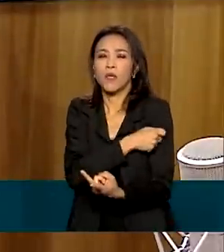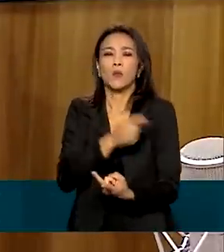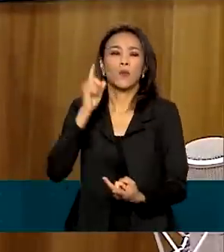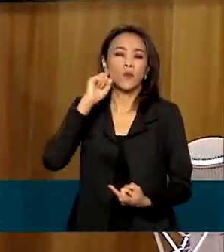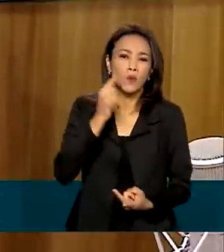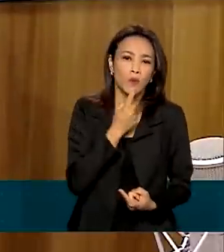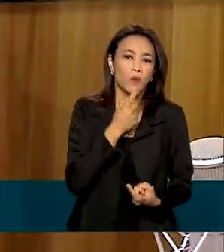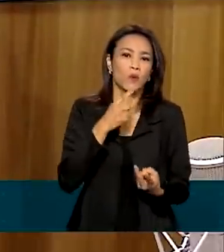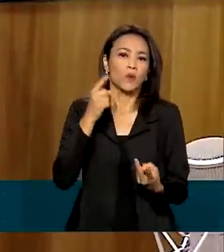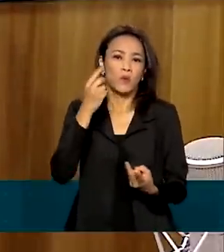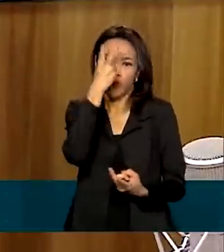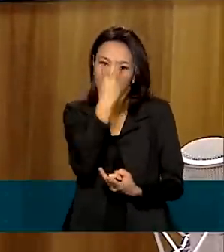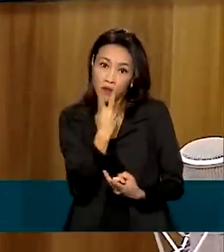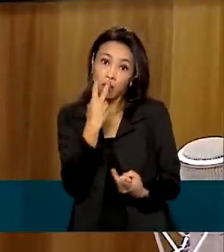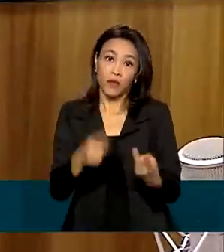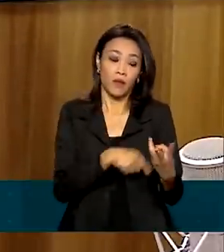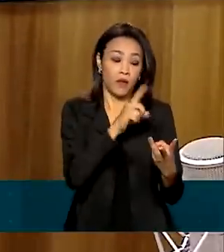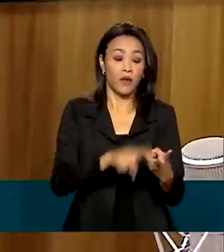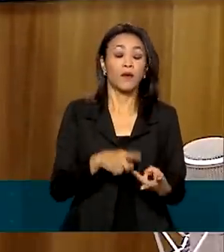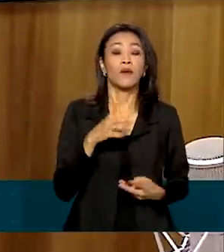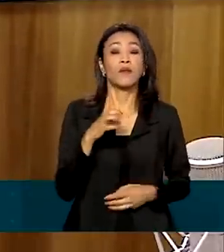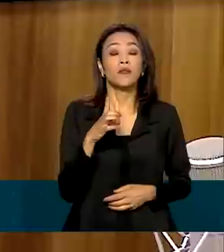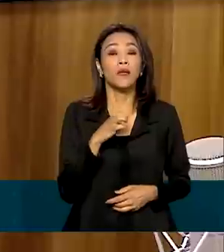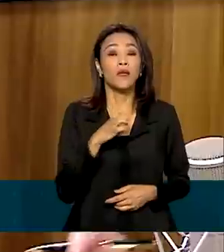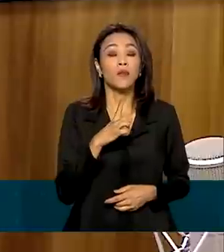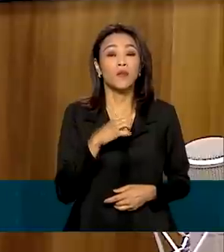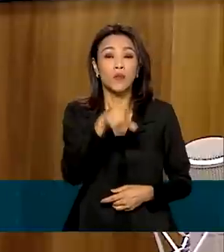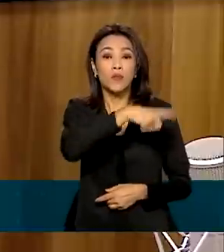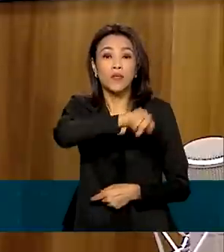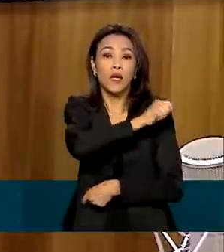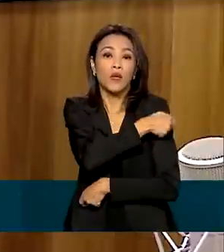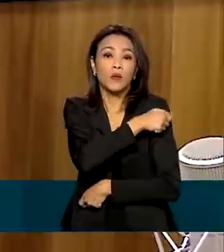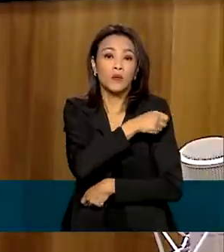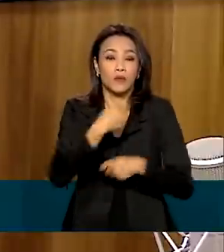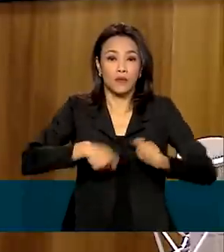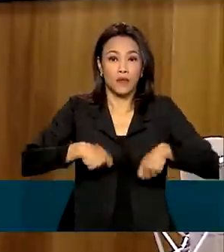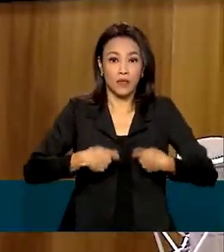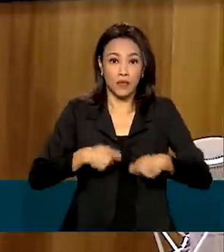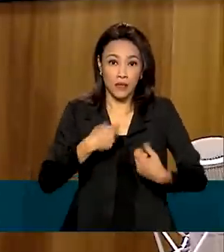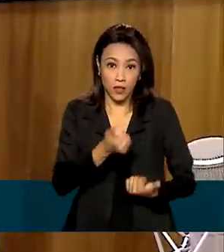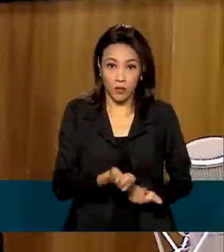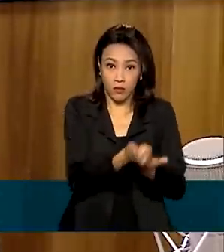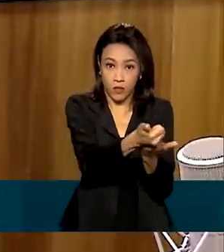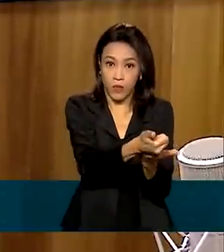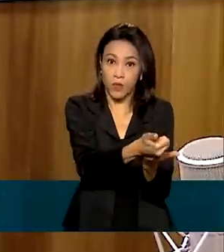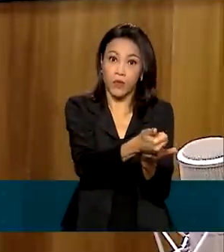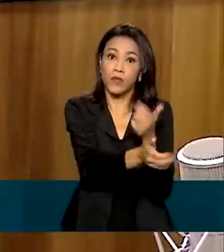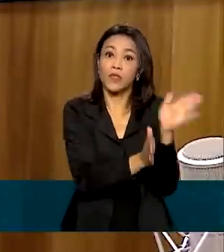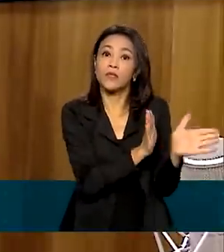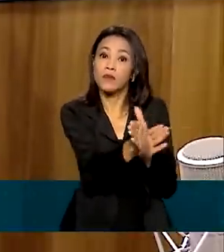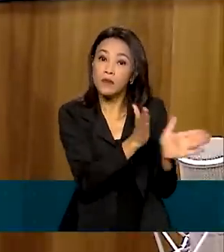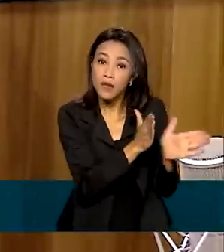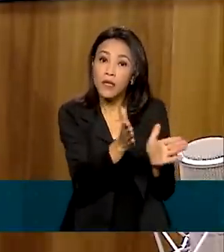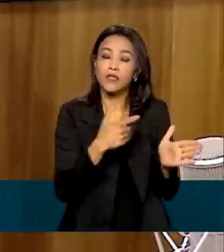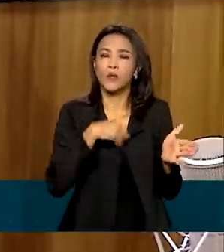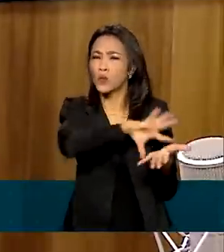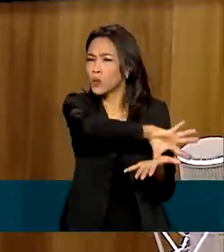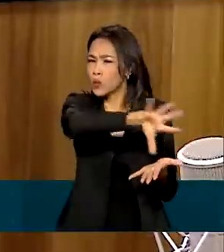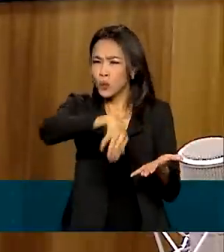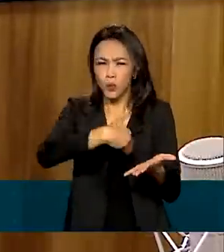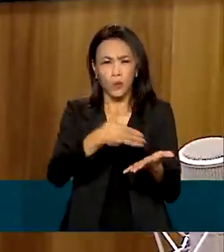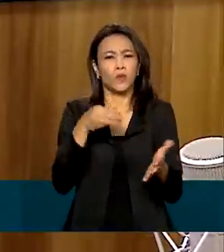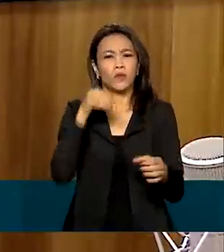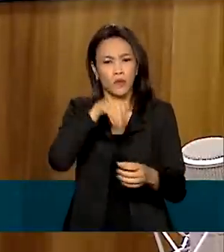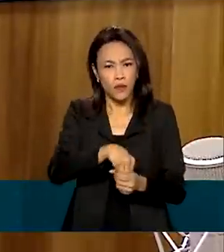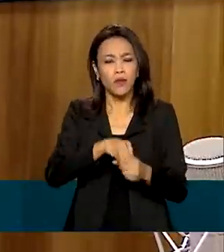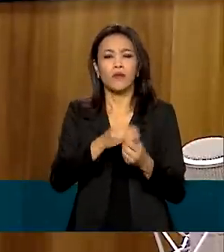a gente tem os alunos muitas vezes que precisam também de um apoio ali de acessibilidade, então tudo isso é pensado